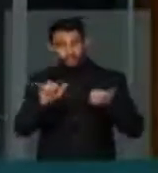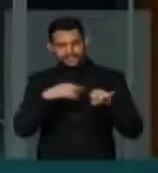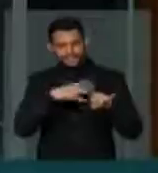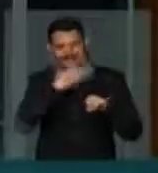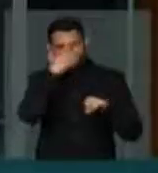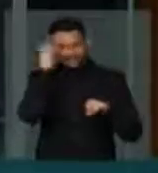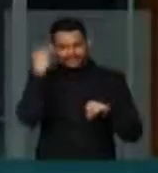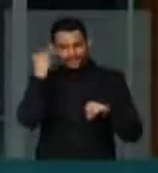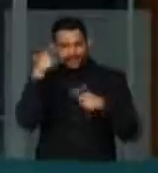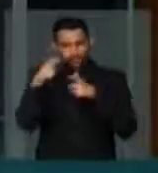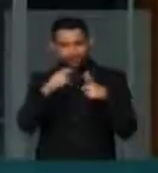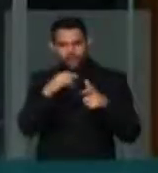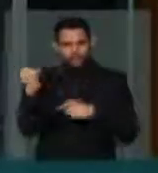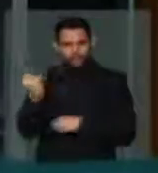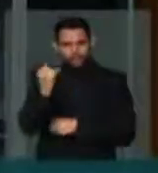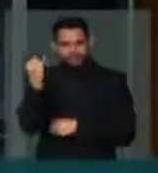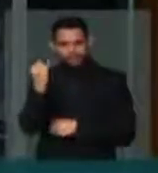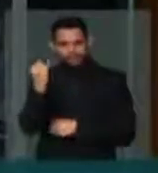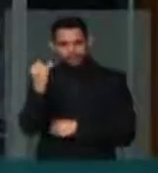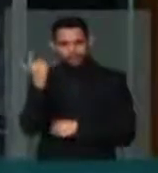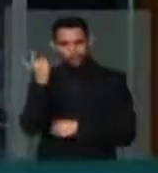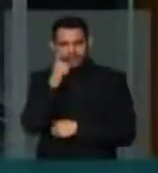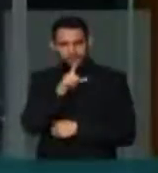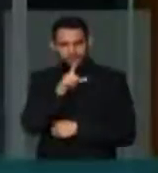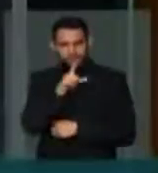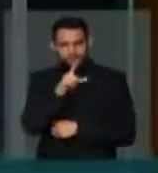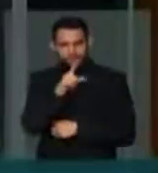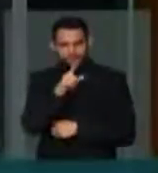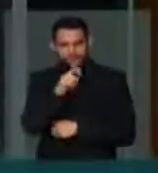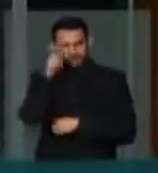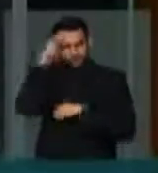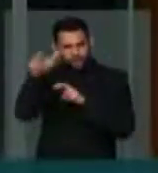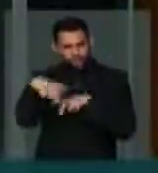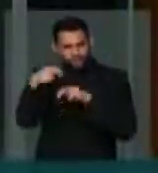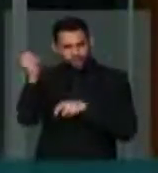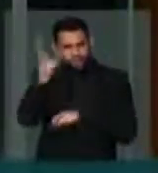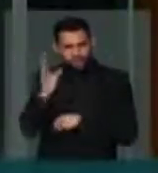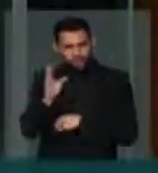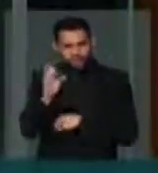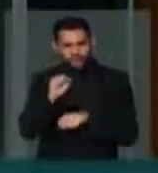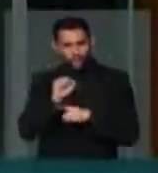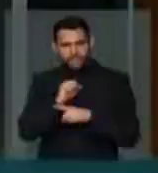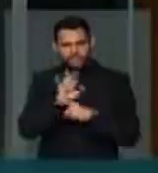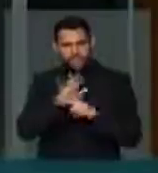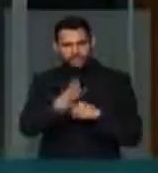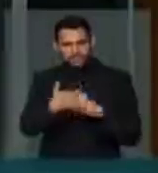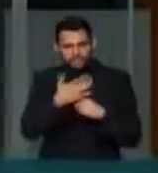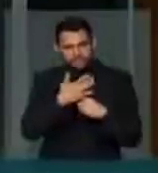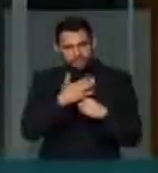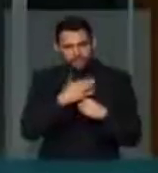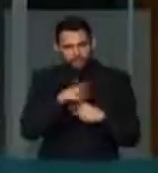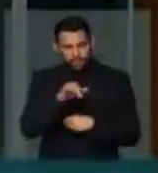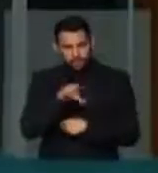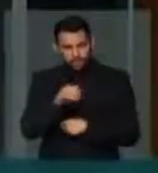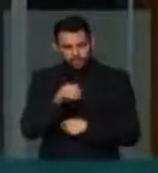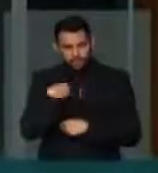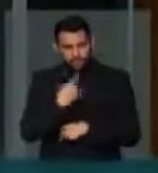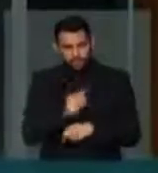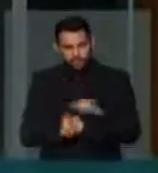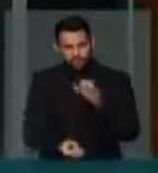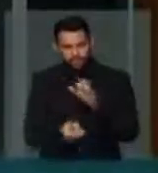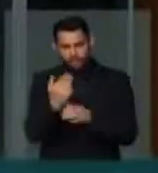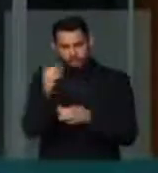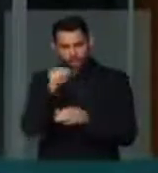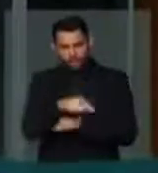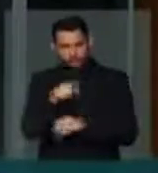esqueceu de um segmento fundamental que garante o sucesso da agricultura brasileira, que é a assistência técnica e a extensão rural. Então nós criamos lá